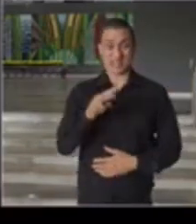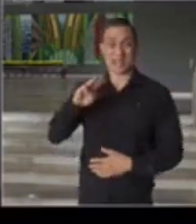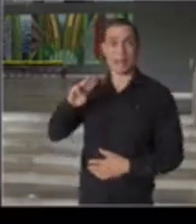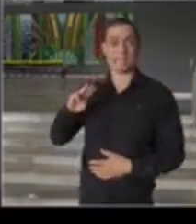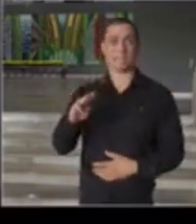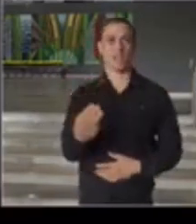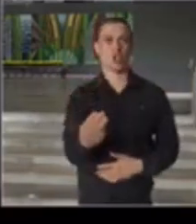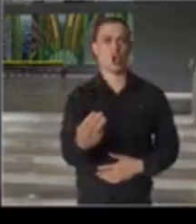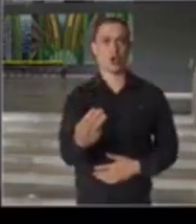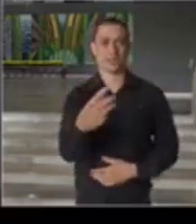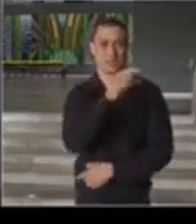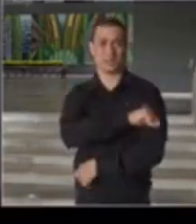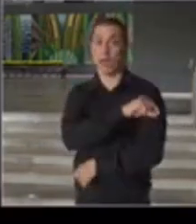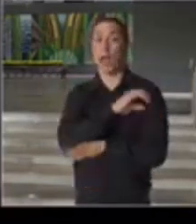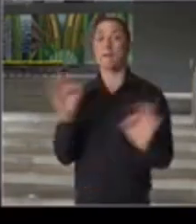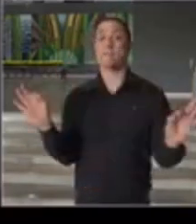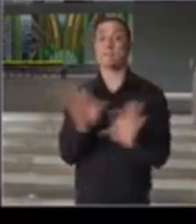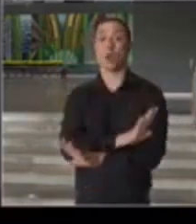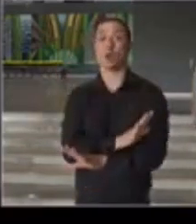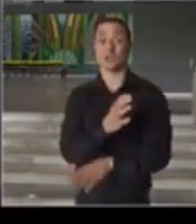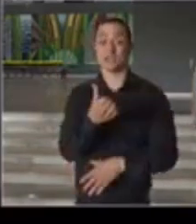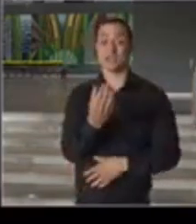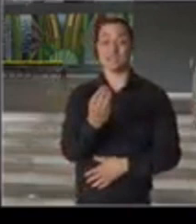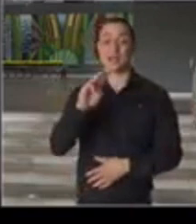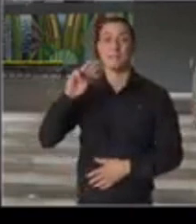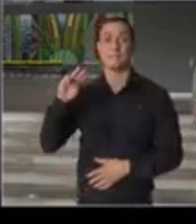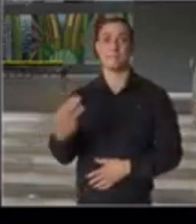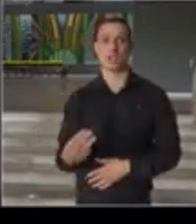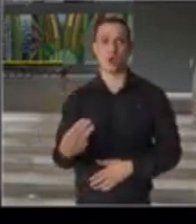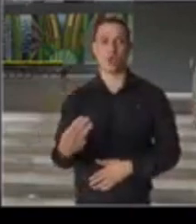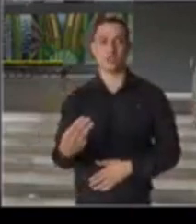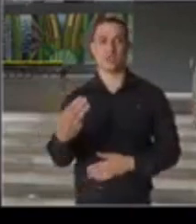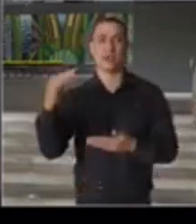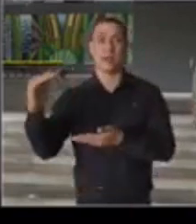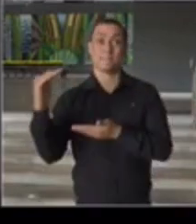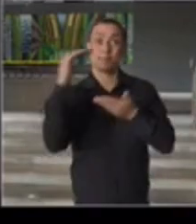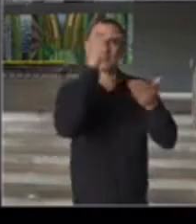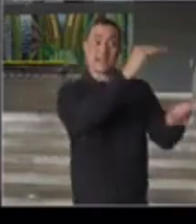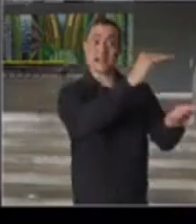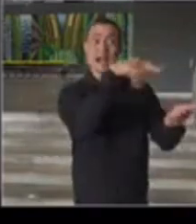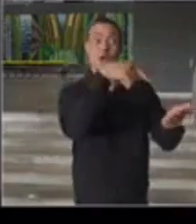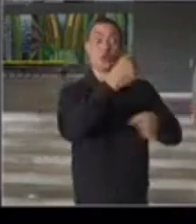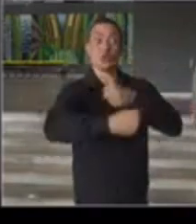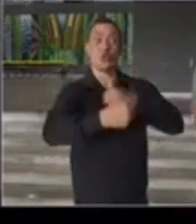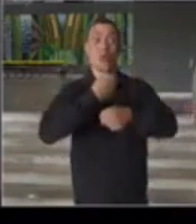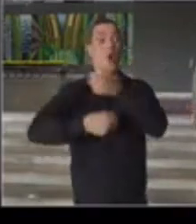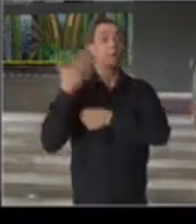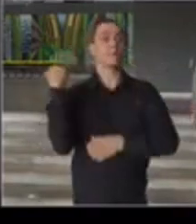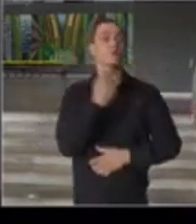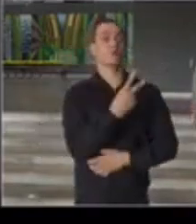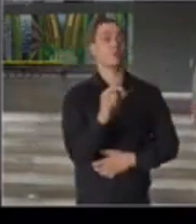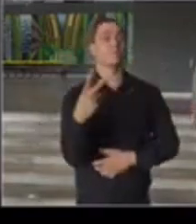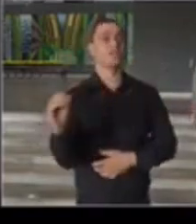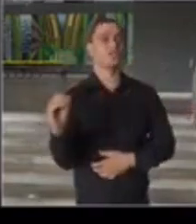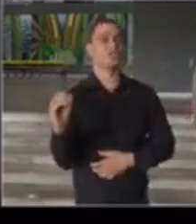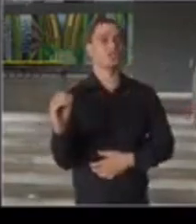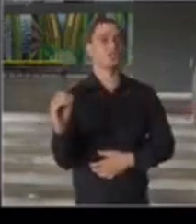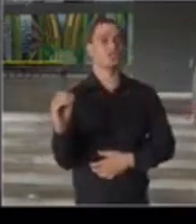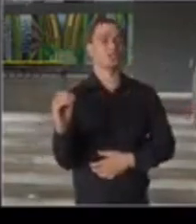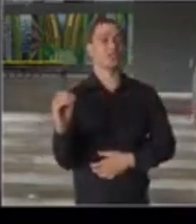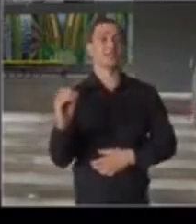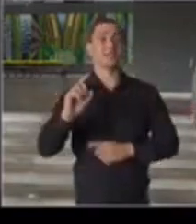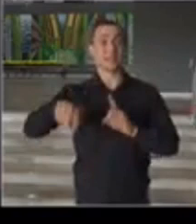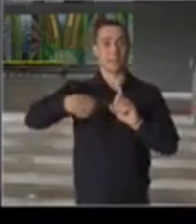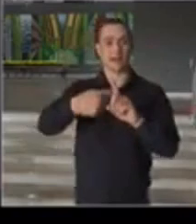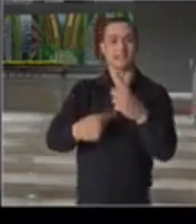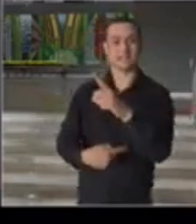vacinas prontas para entrega ainda em 2020. E 100 milhões para